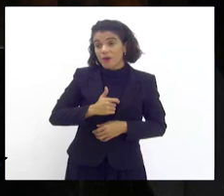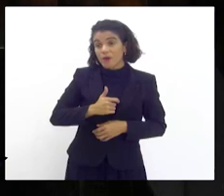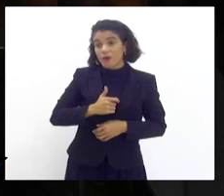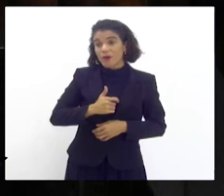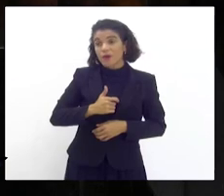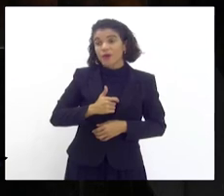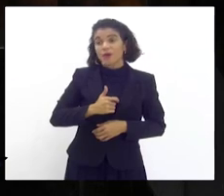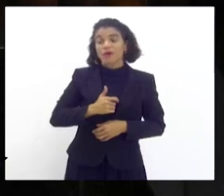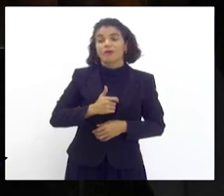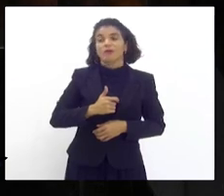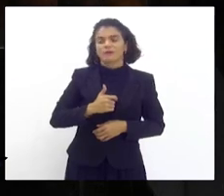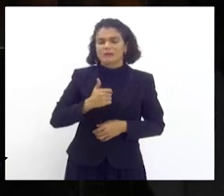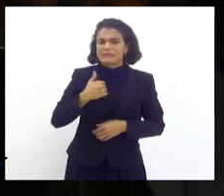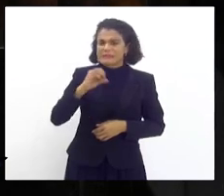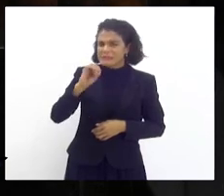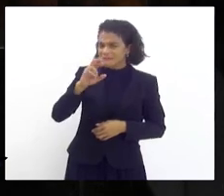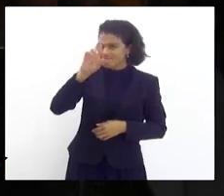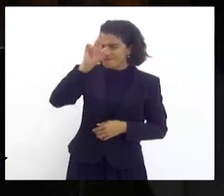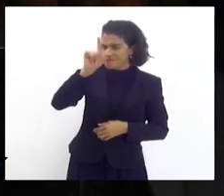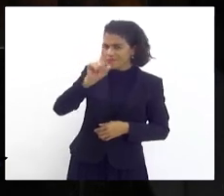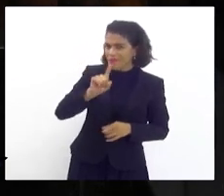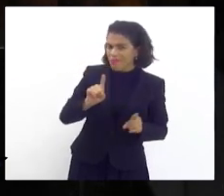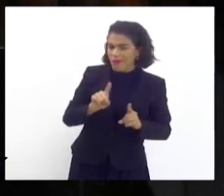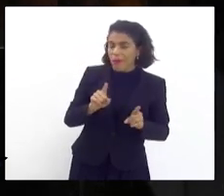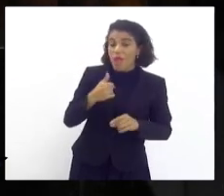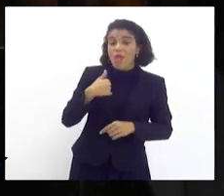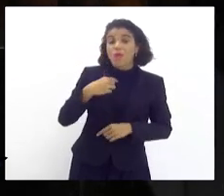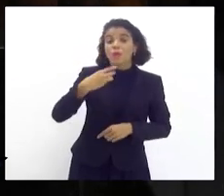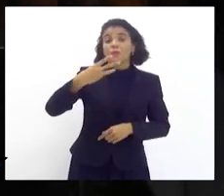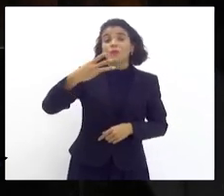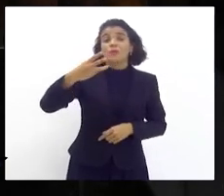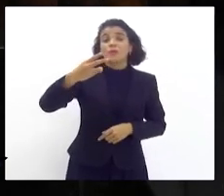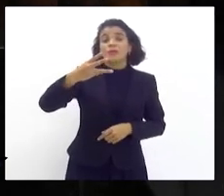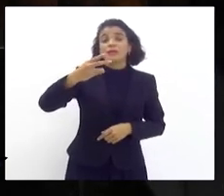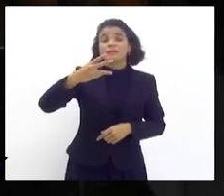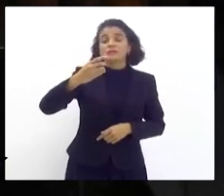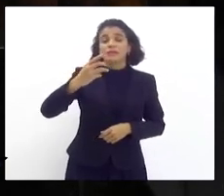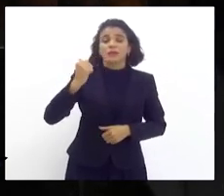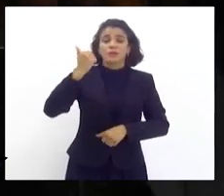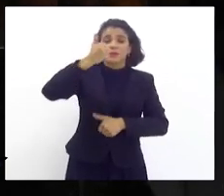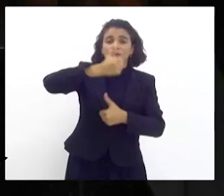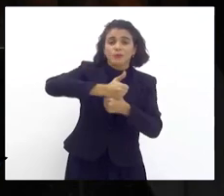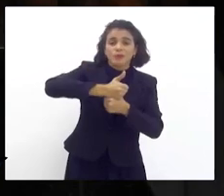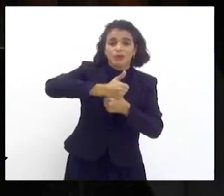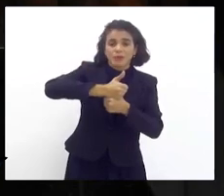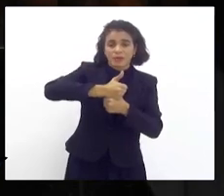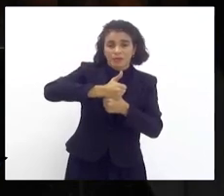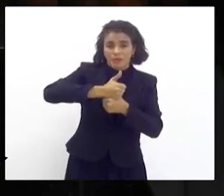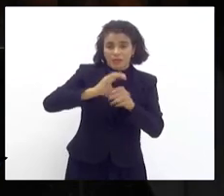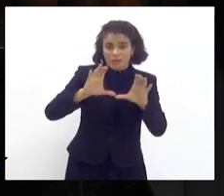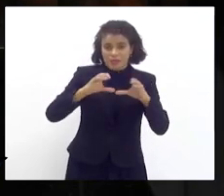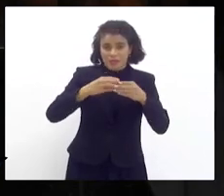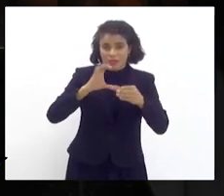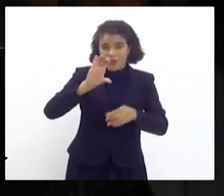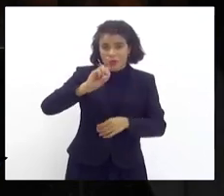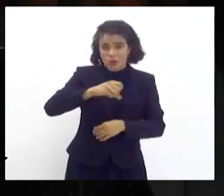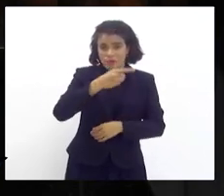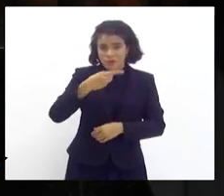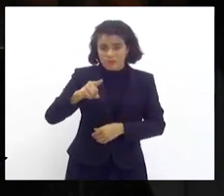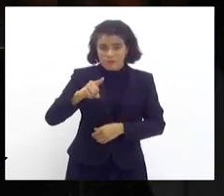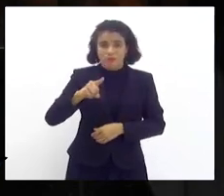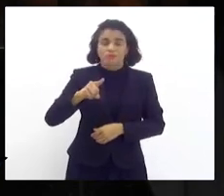salvo eu de memória, o terceiro suplente da Comissão de Constituição e